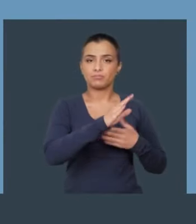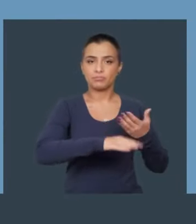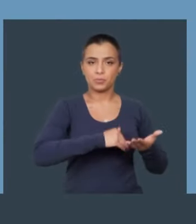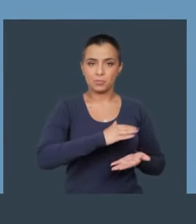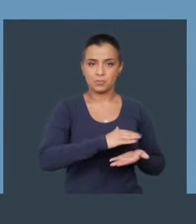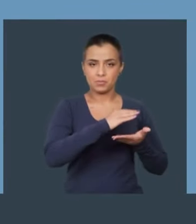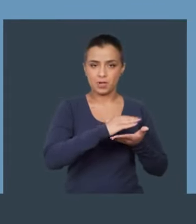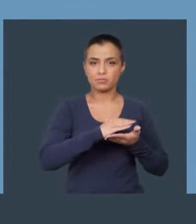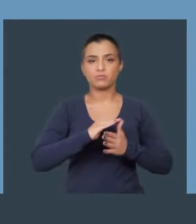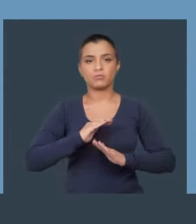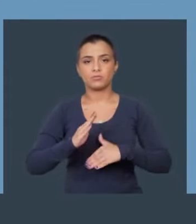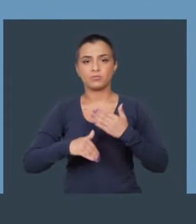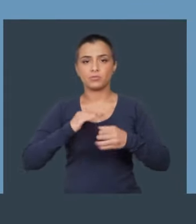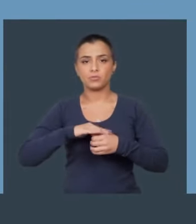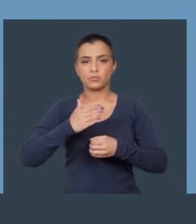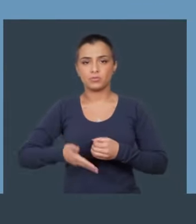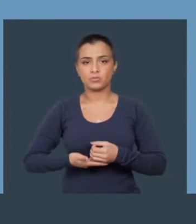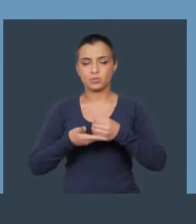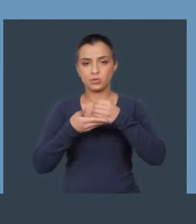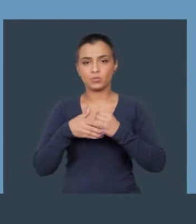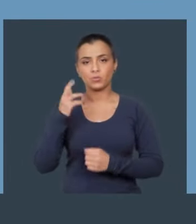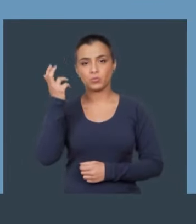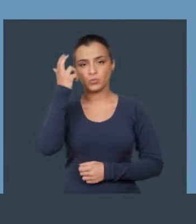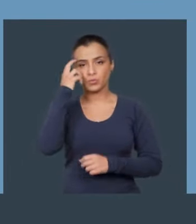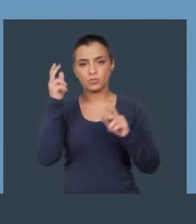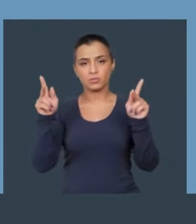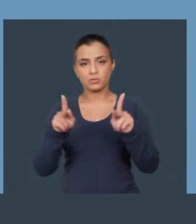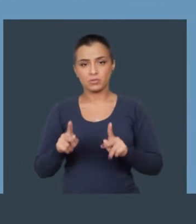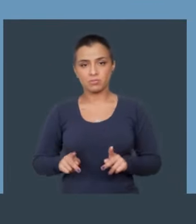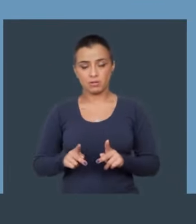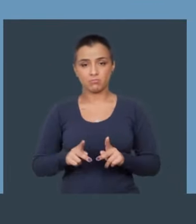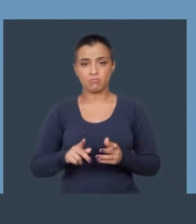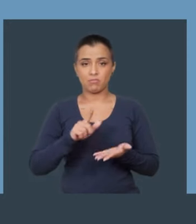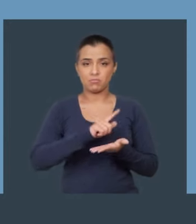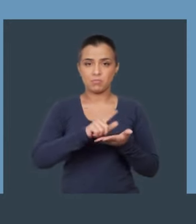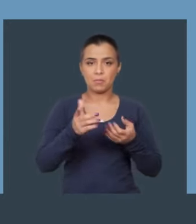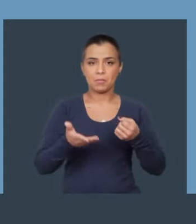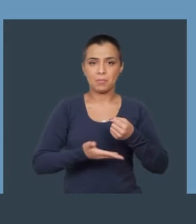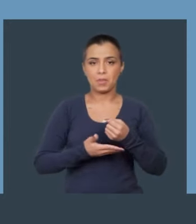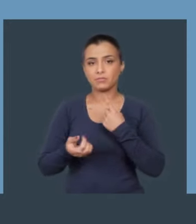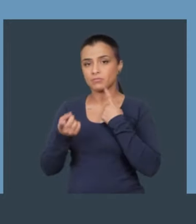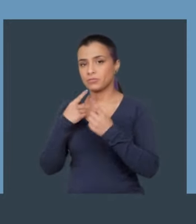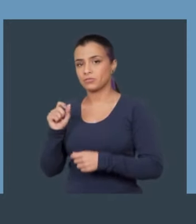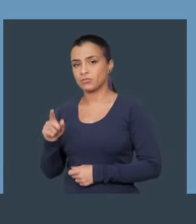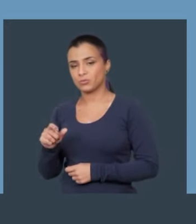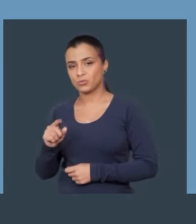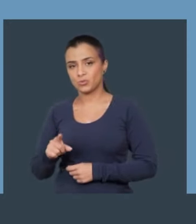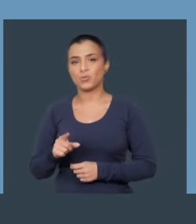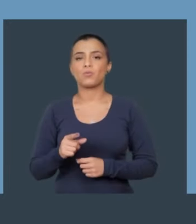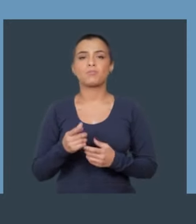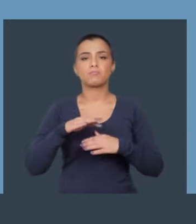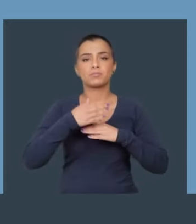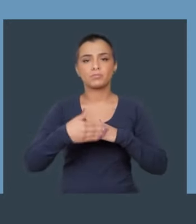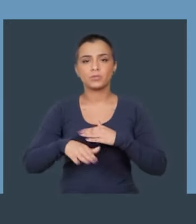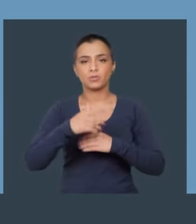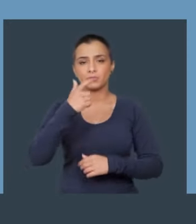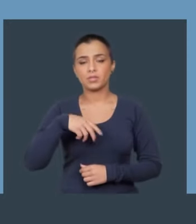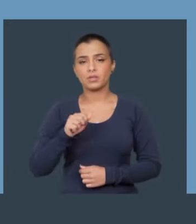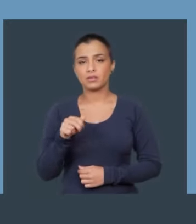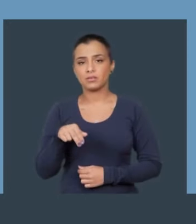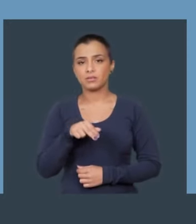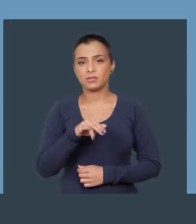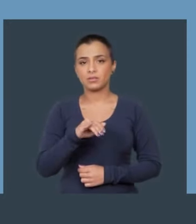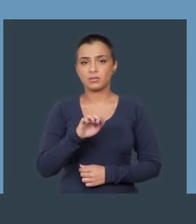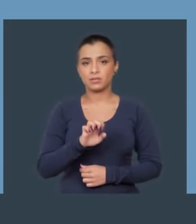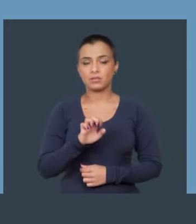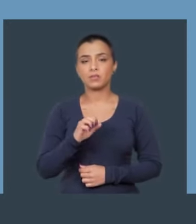Conselheira Verde Meio Ambiente, desenvolvimento sustentável e cultura de paz. Zeladoria, saneamento básico, faixa azul e piscinões.